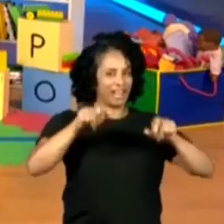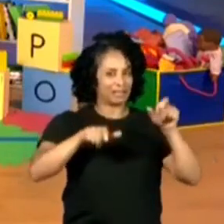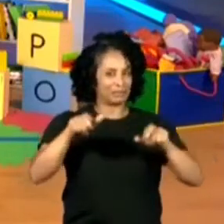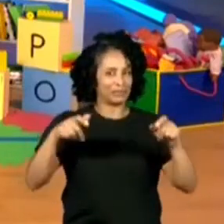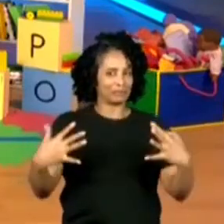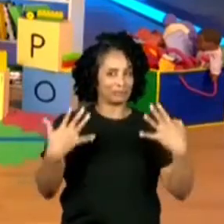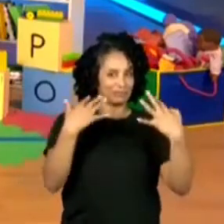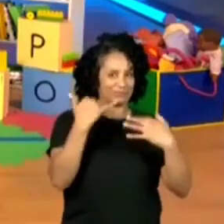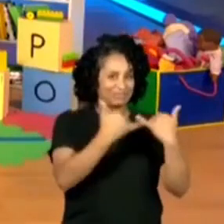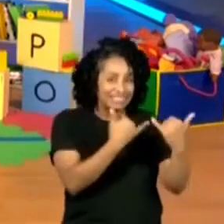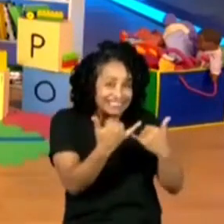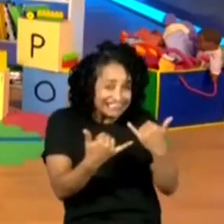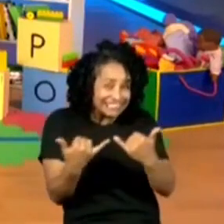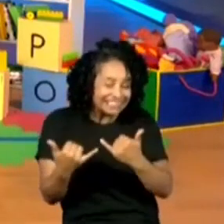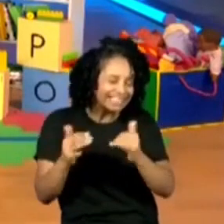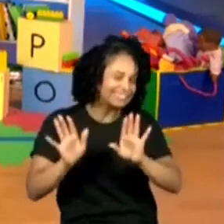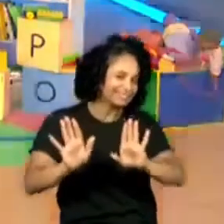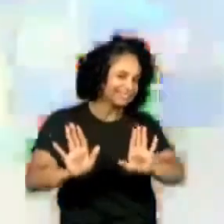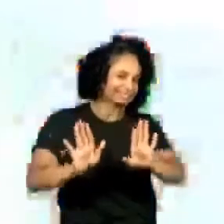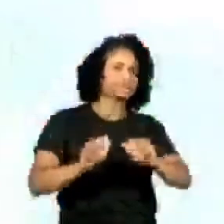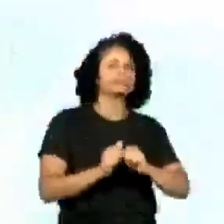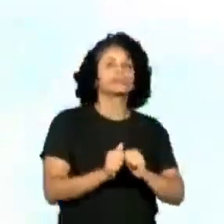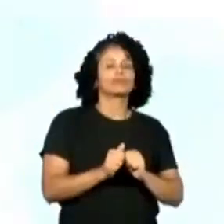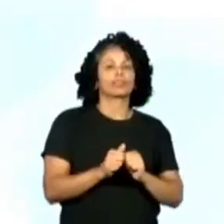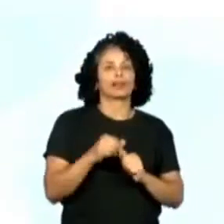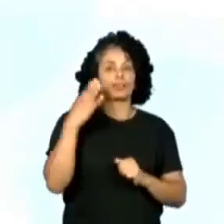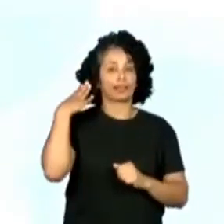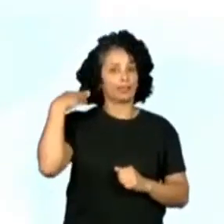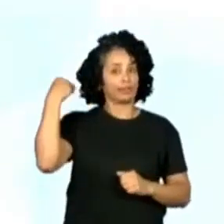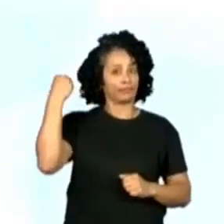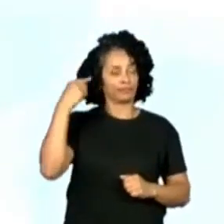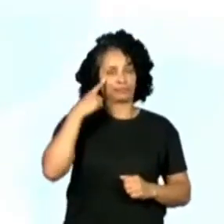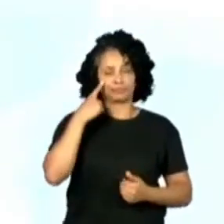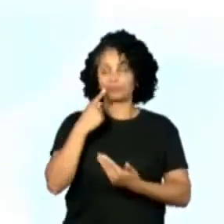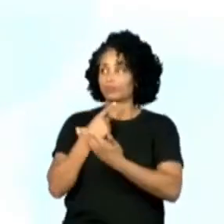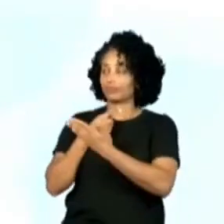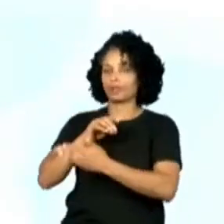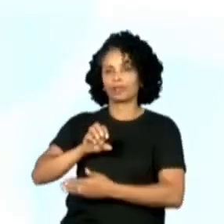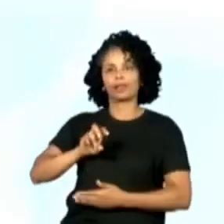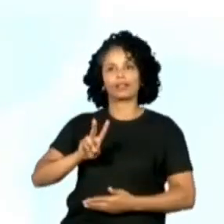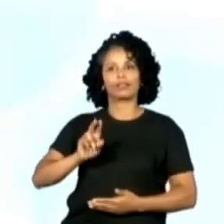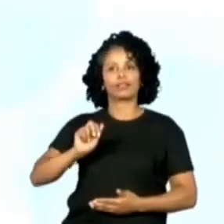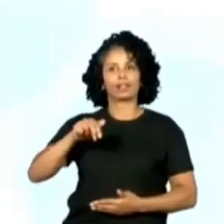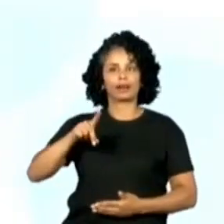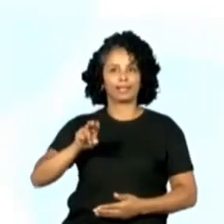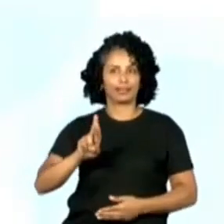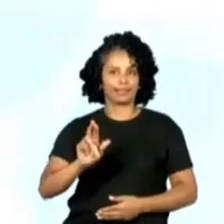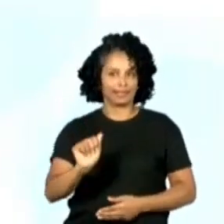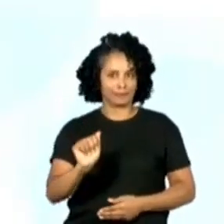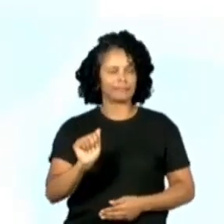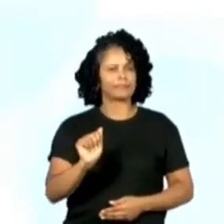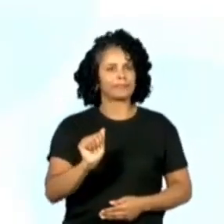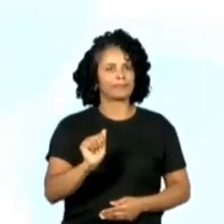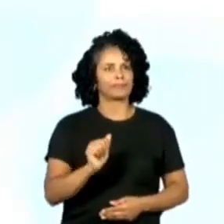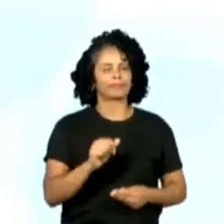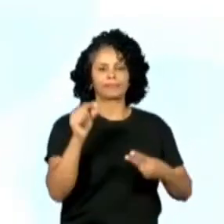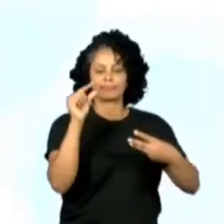Brincadeira, professores. Vamos para a professora Evandra agora. Então, essa é a professora Evandra. Vamos lá, as afirmações?